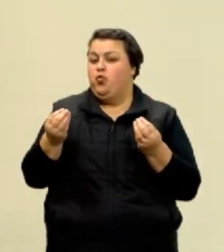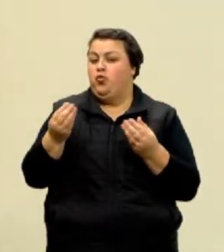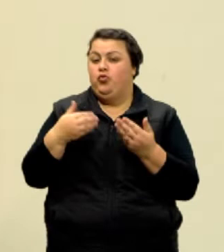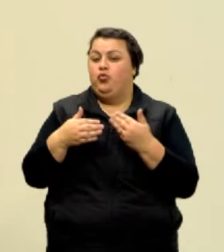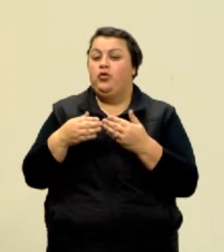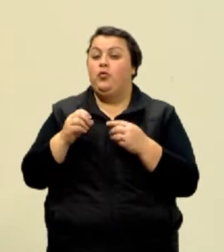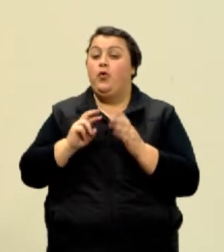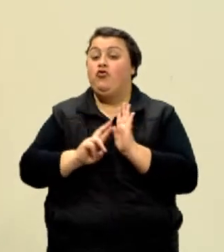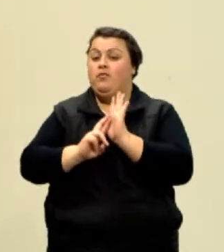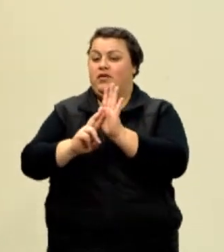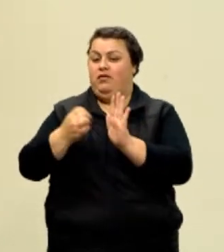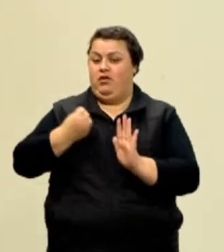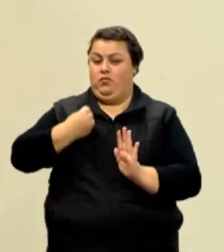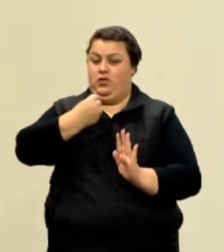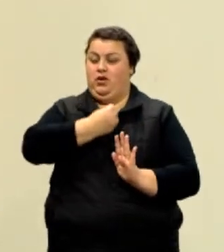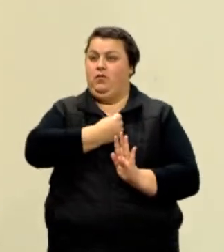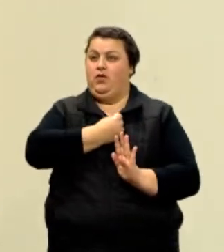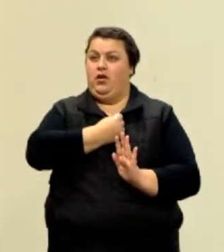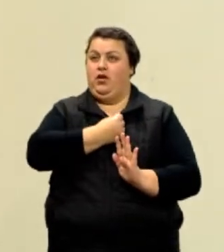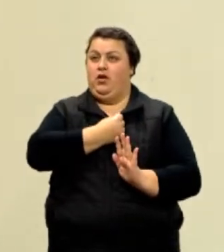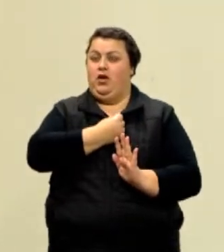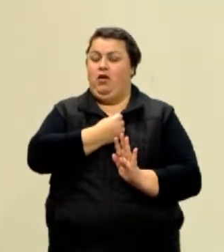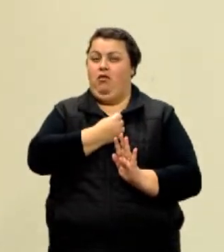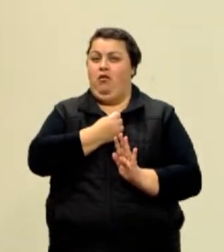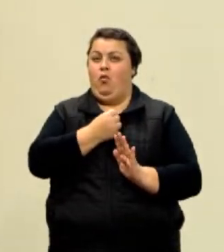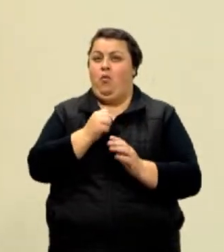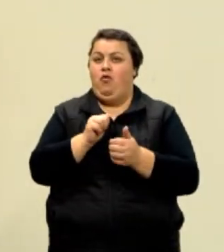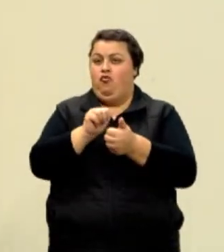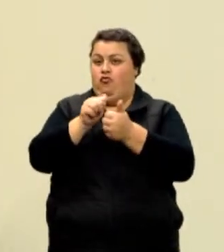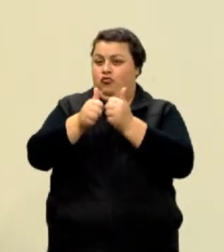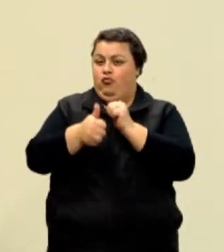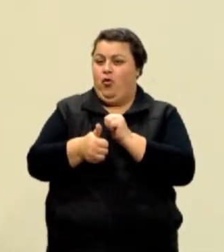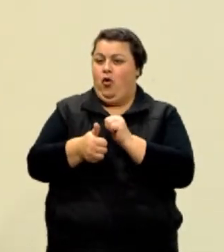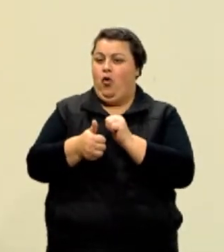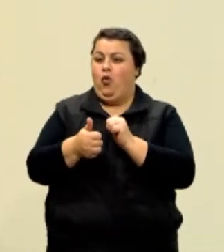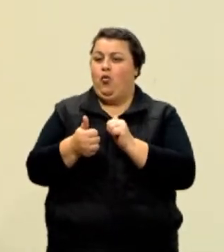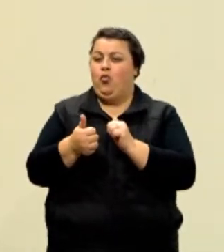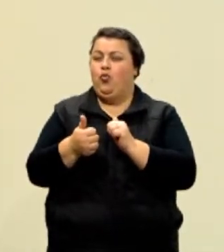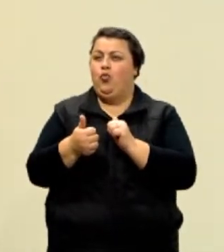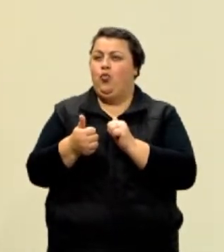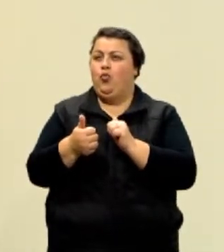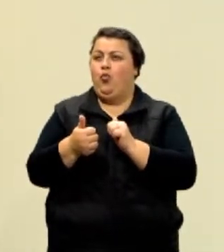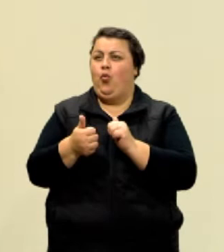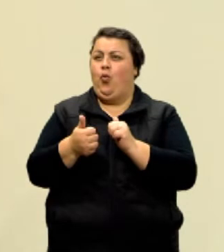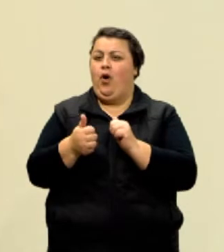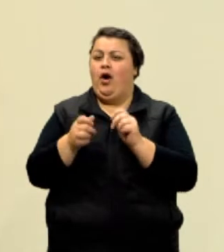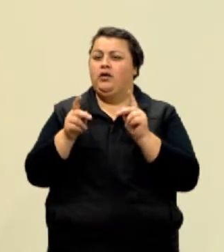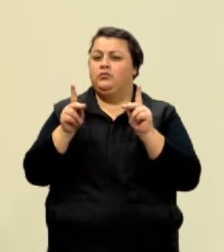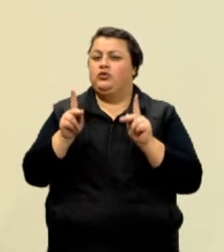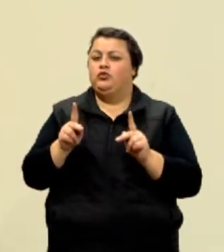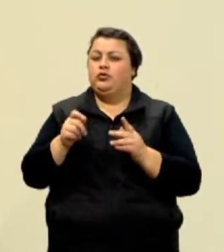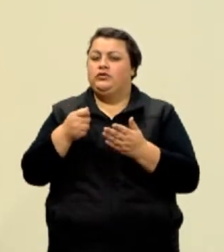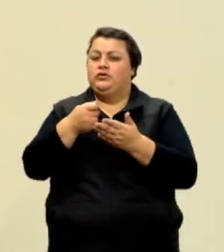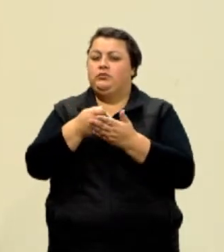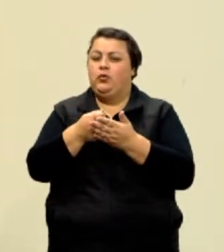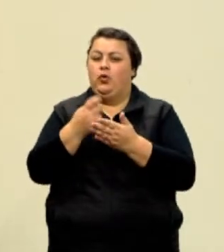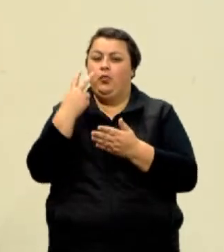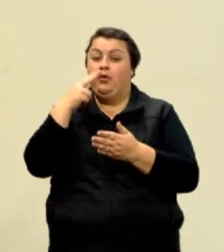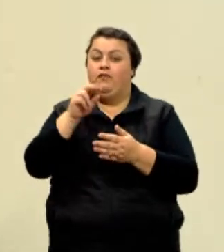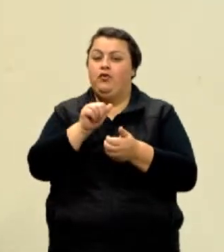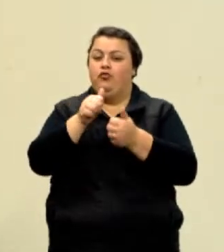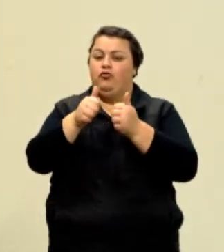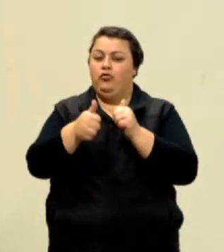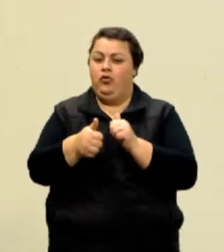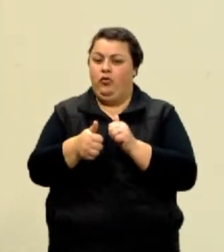numericamente. Uma partida de futebol, o número de, o público pagante de uma partida de futebol é uma